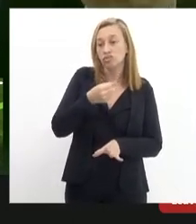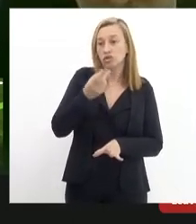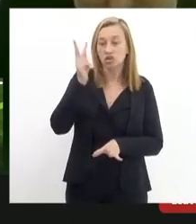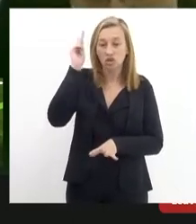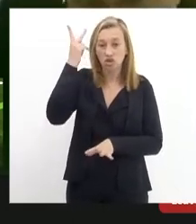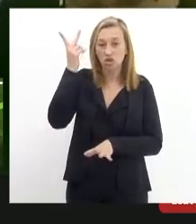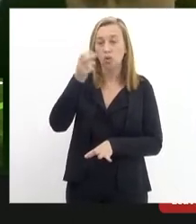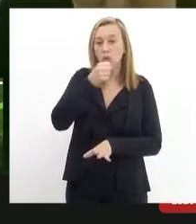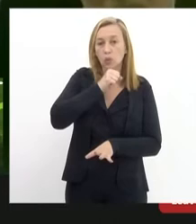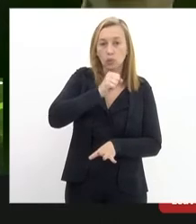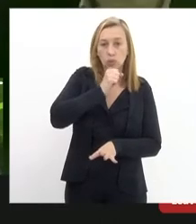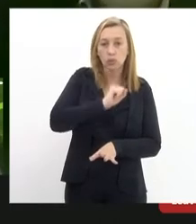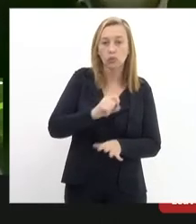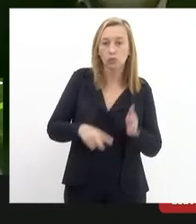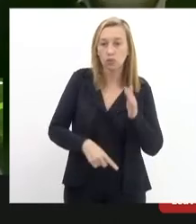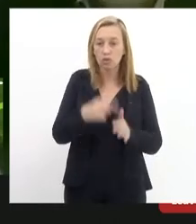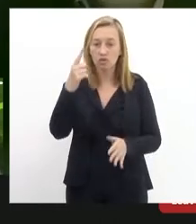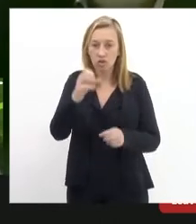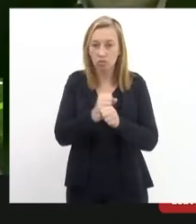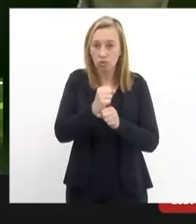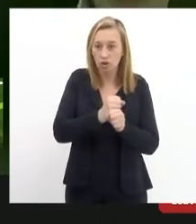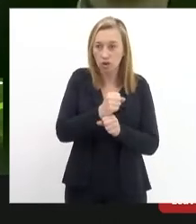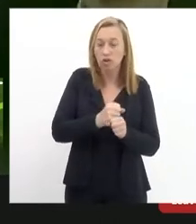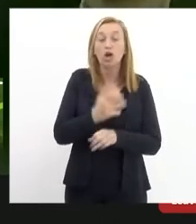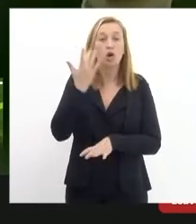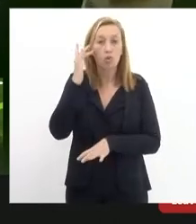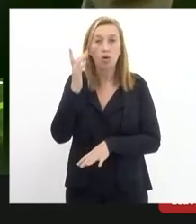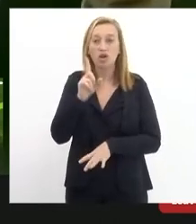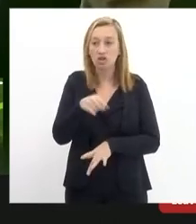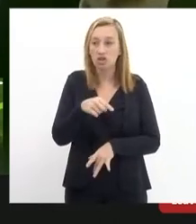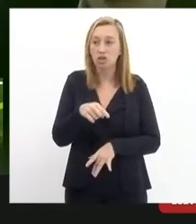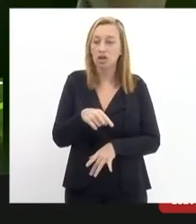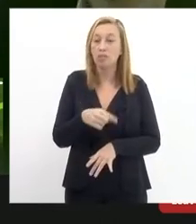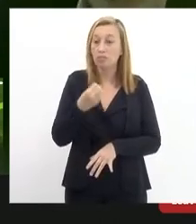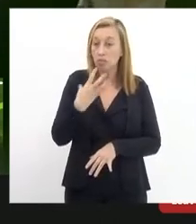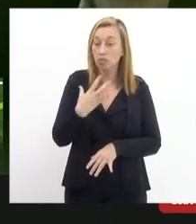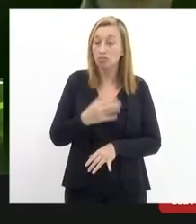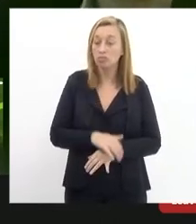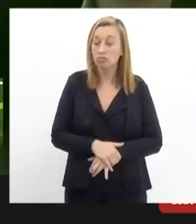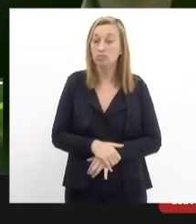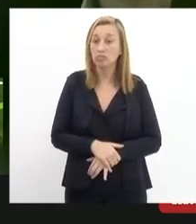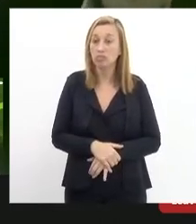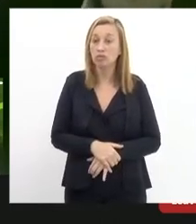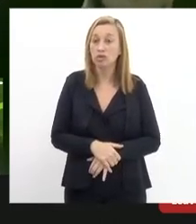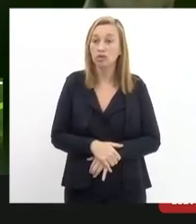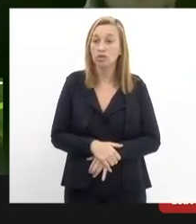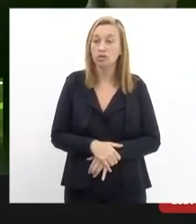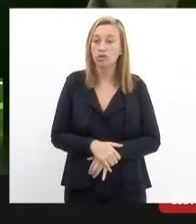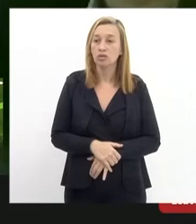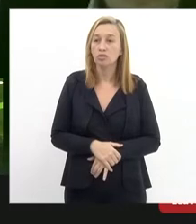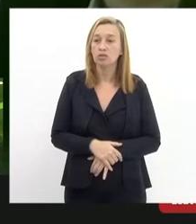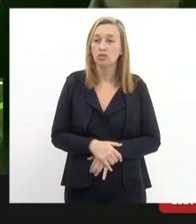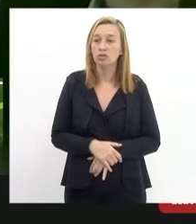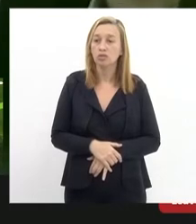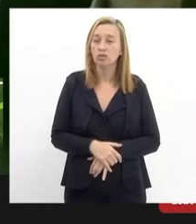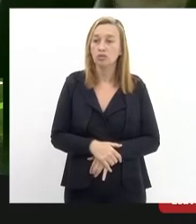faz lá as apresentações eu acho que isso aí é plenamente cabível até porque quando você